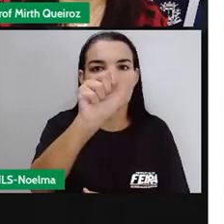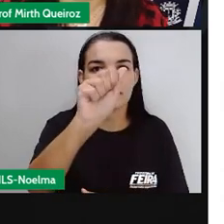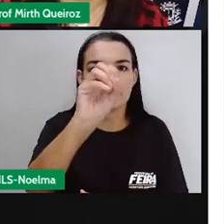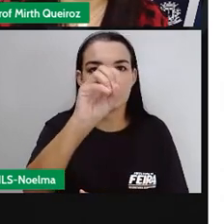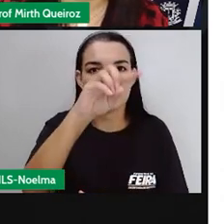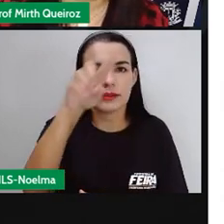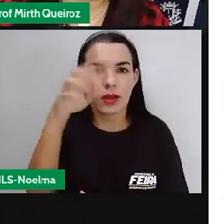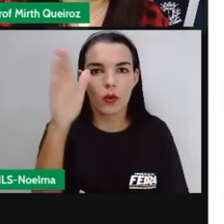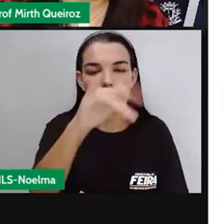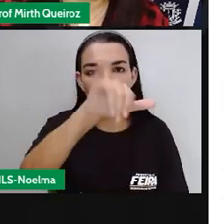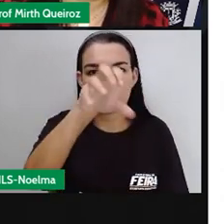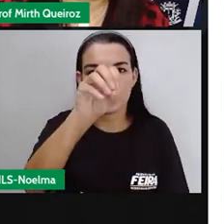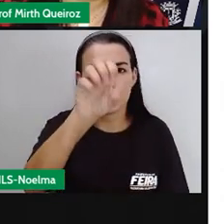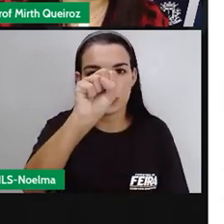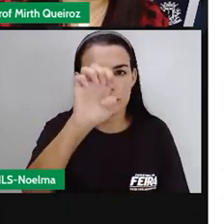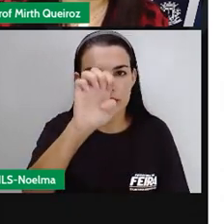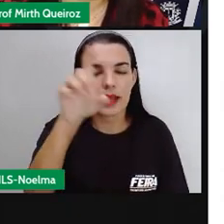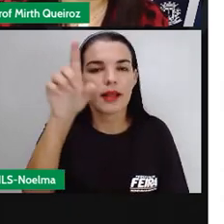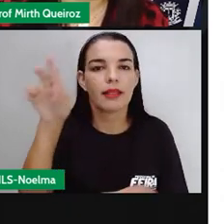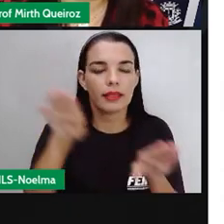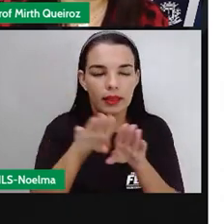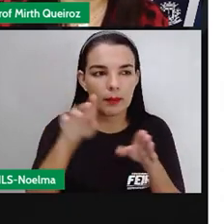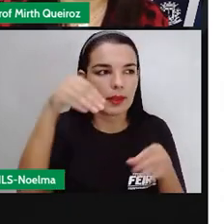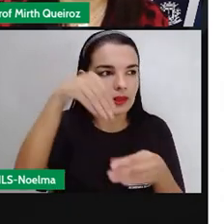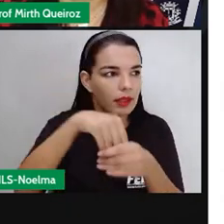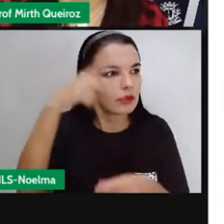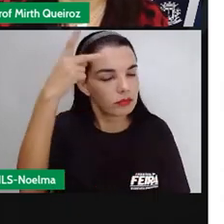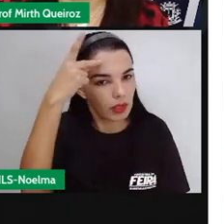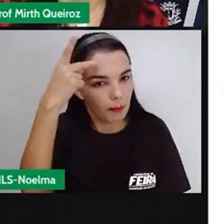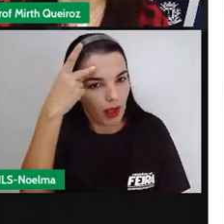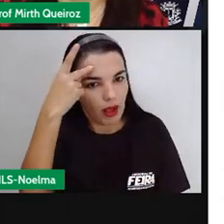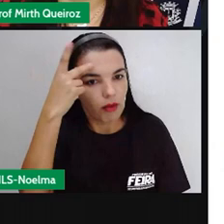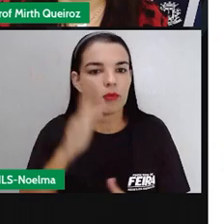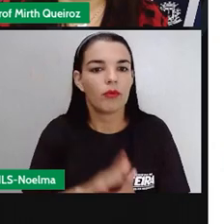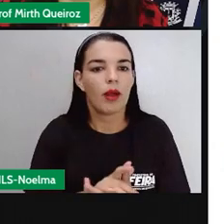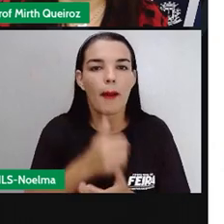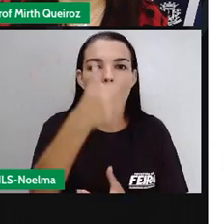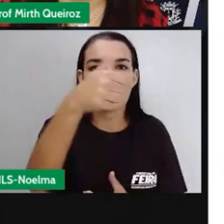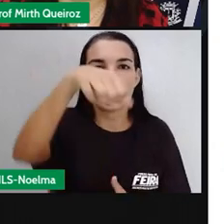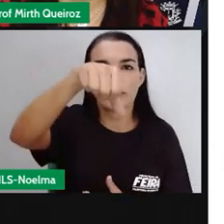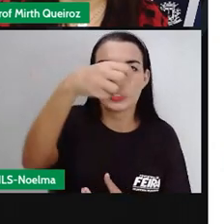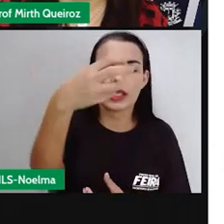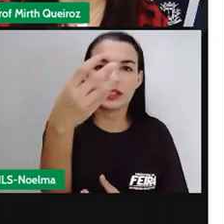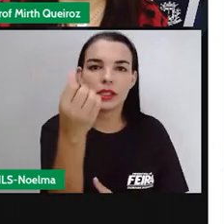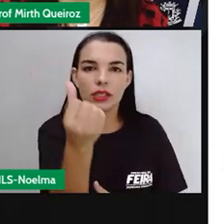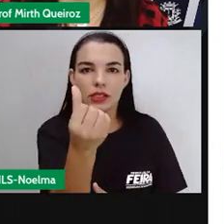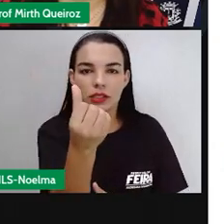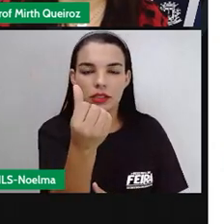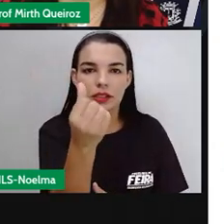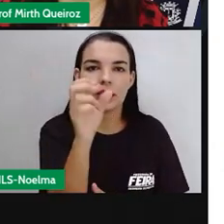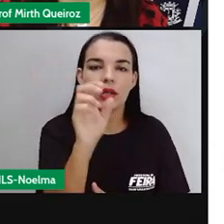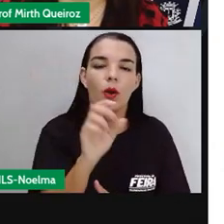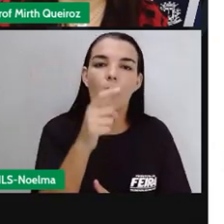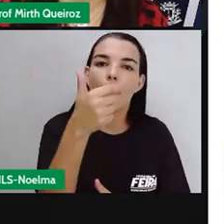também. Aí 1886, Ribeirão Preto. 1920,